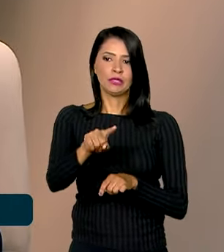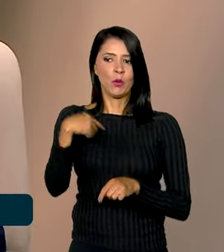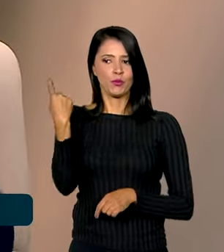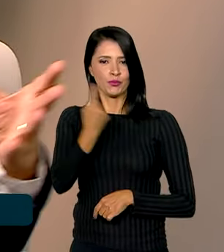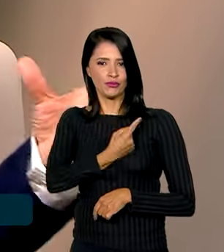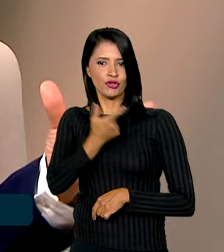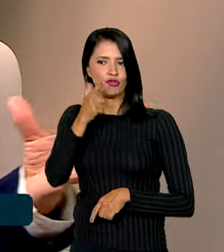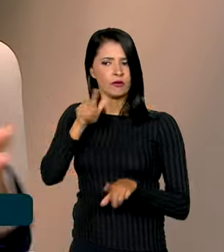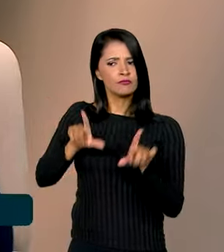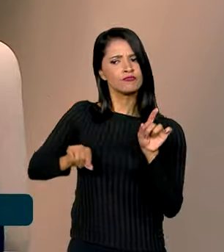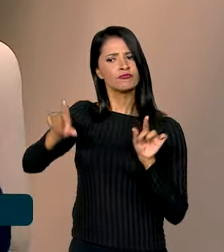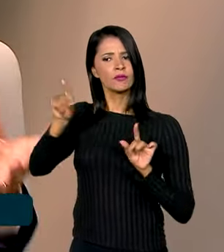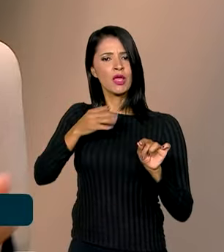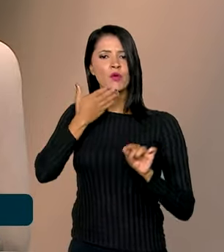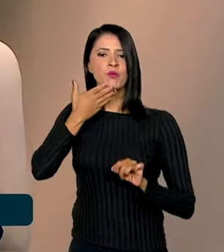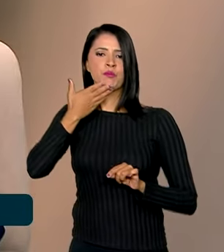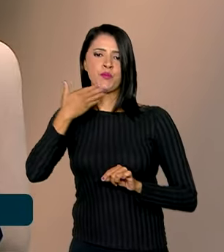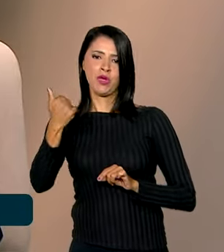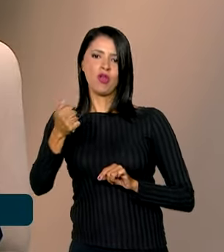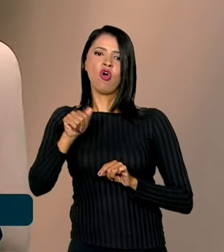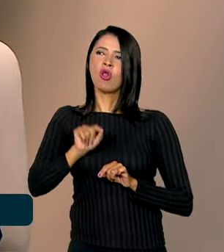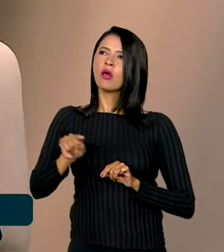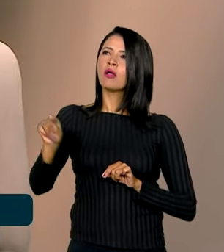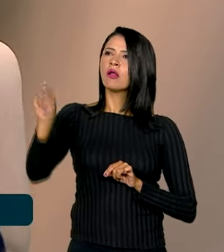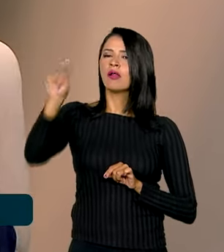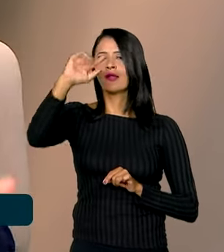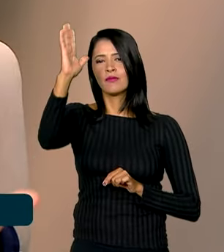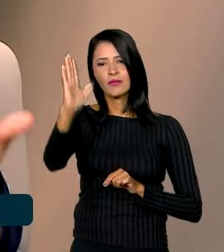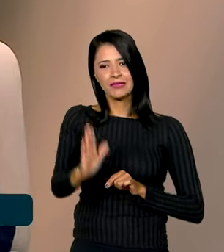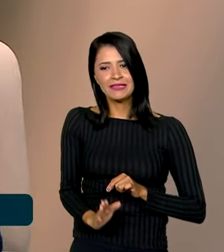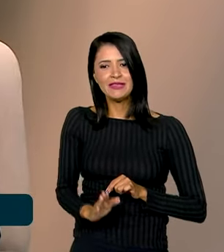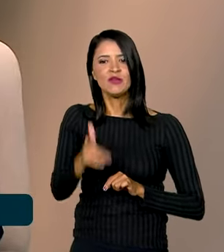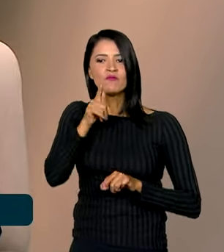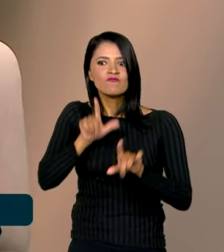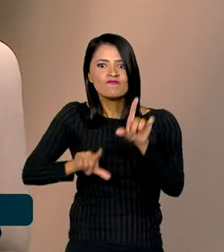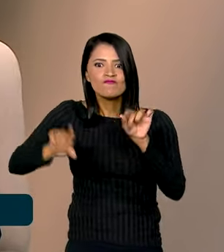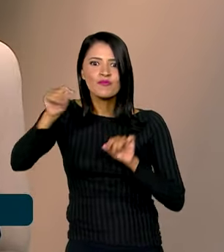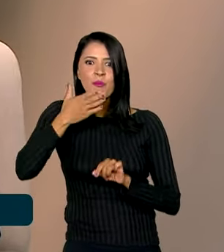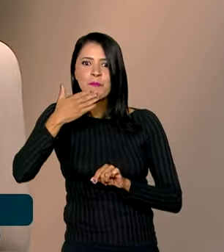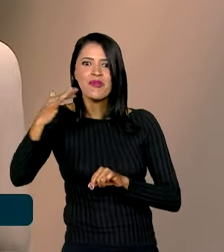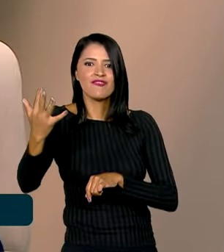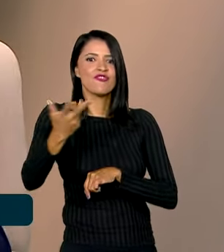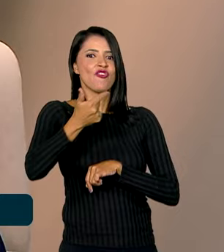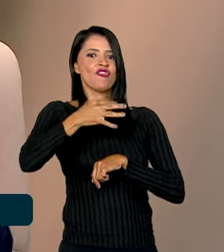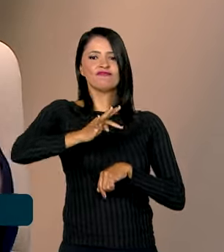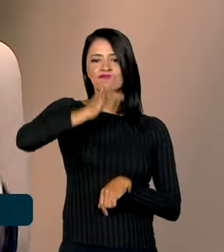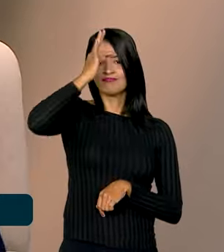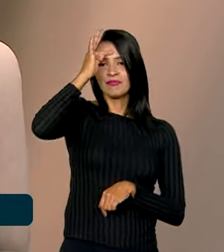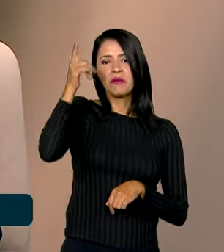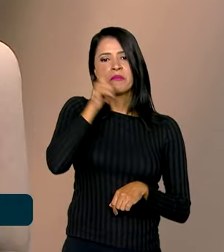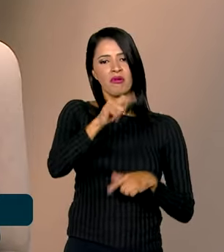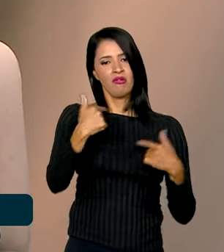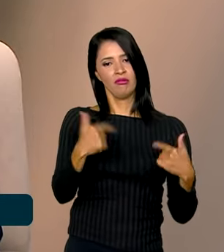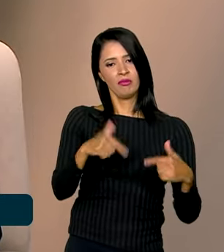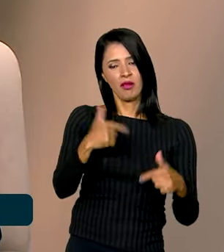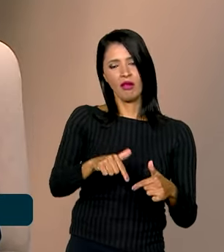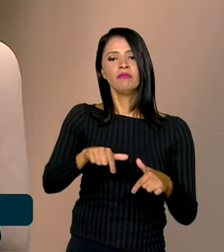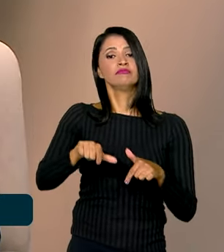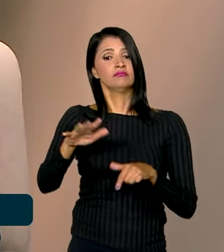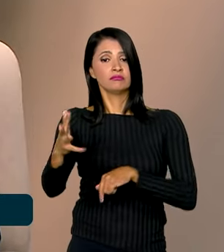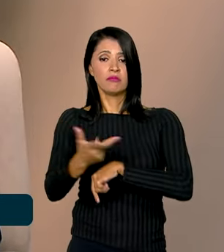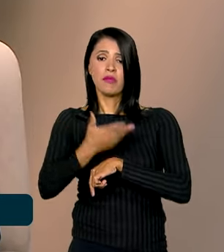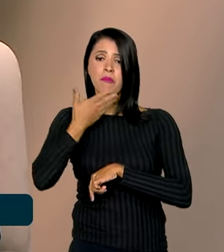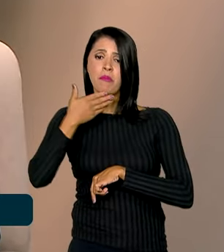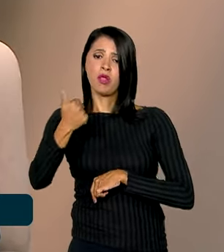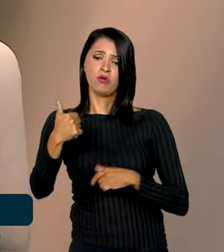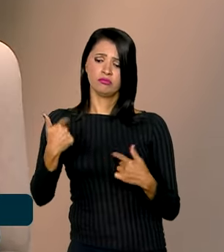a vai conseguir selecionar os grandes talentos aí, que estão espalhados pelo Brasil inteiro, para fazerem parte do estado brasileiro e com isso qualificar ainda mais a nossa